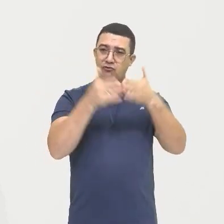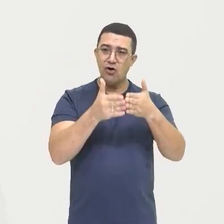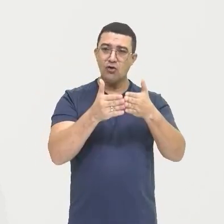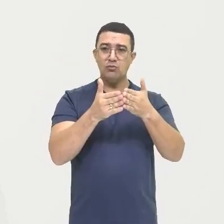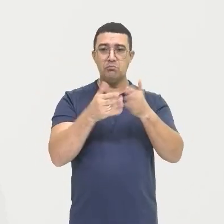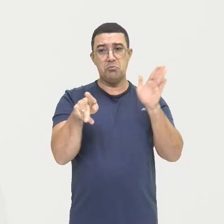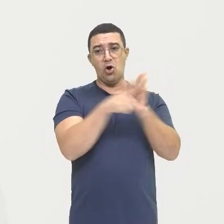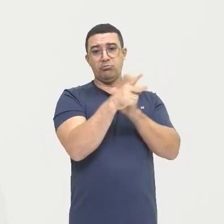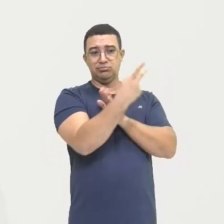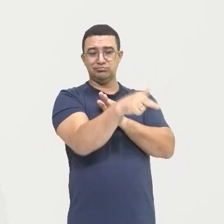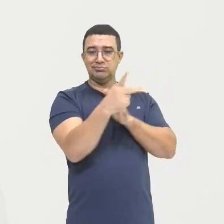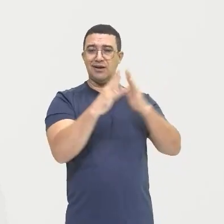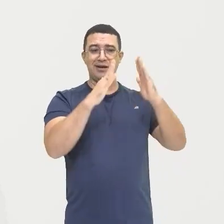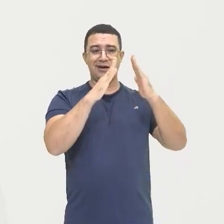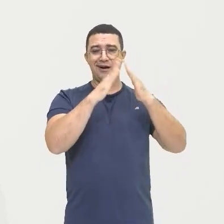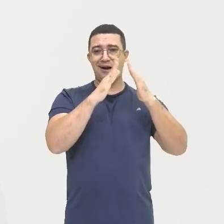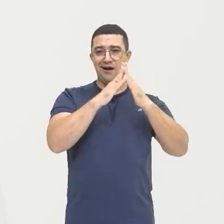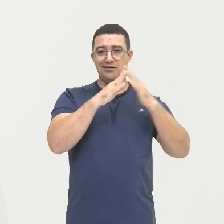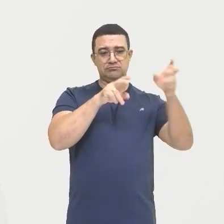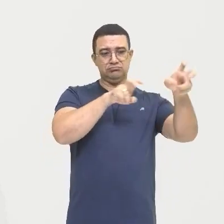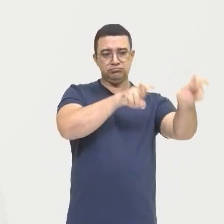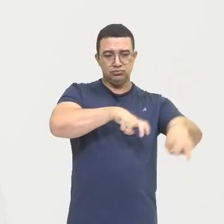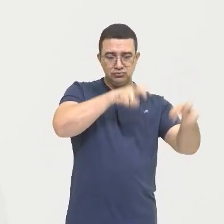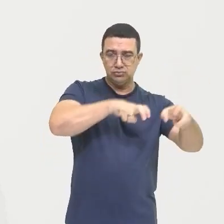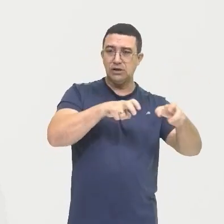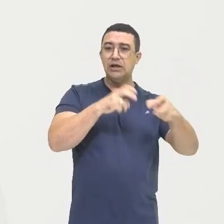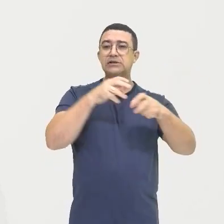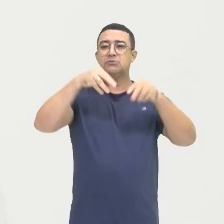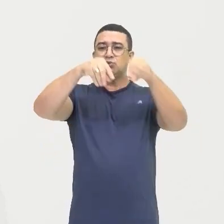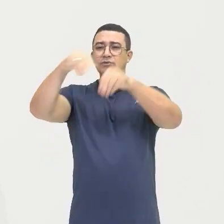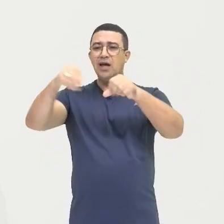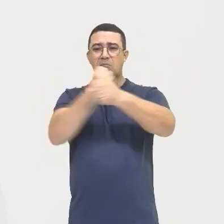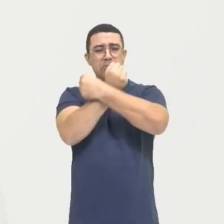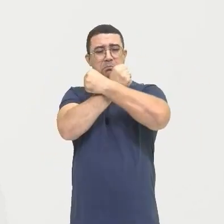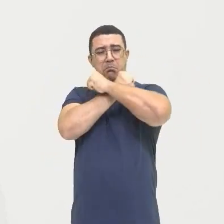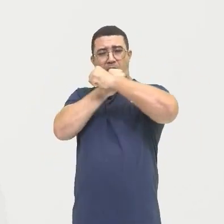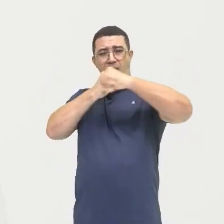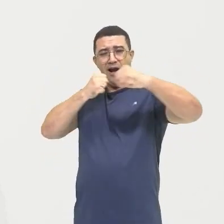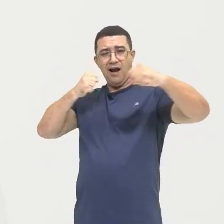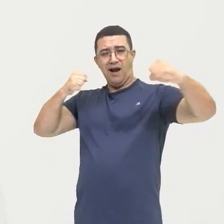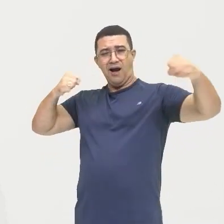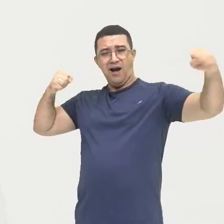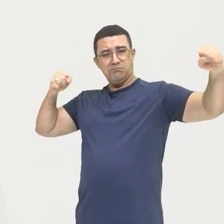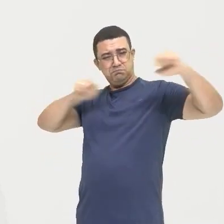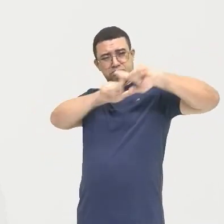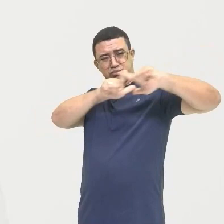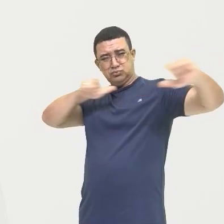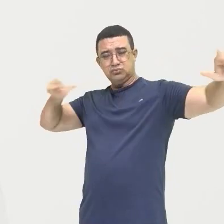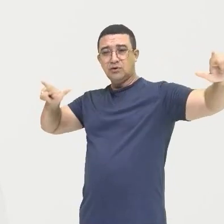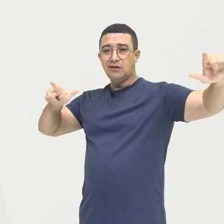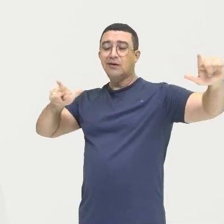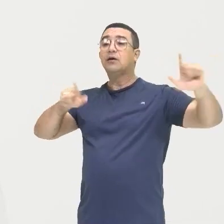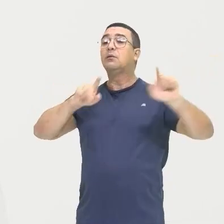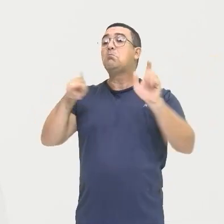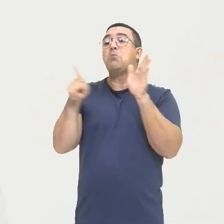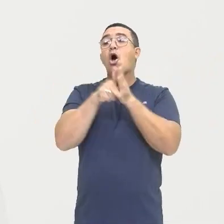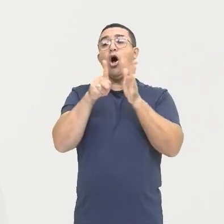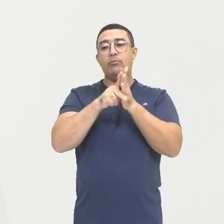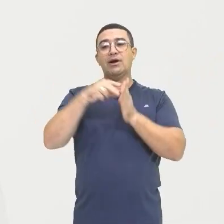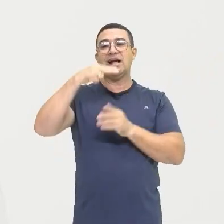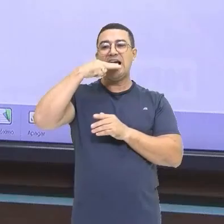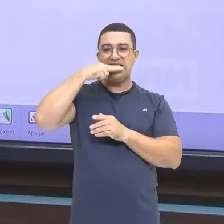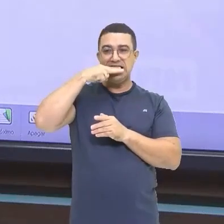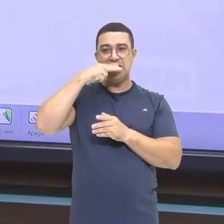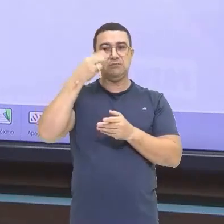propriedade O que é isso? Eu tenho ali enormes terras Que são utilizadas aí Por exemplo Para o cultivo Da cana de